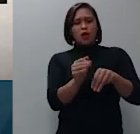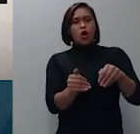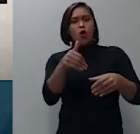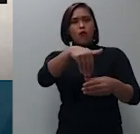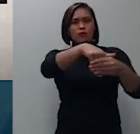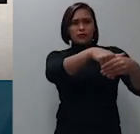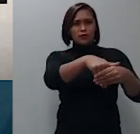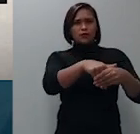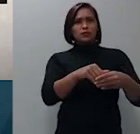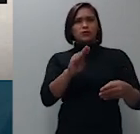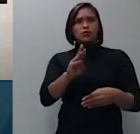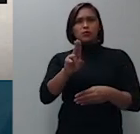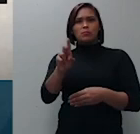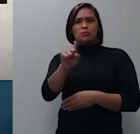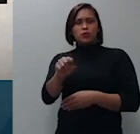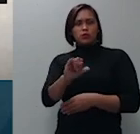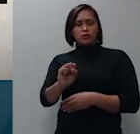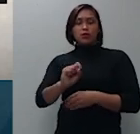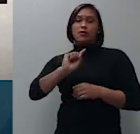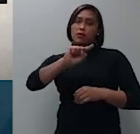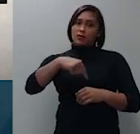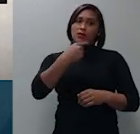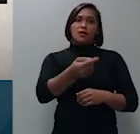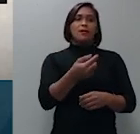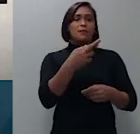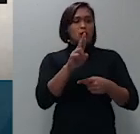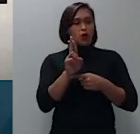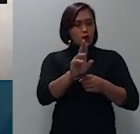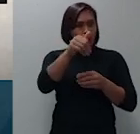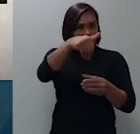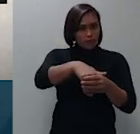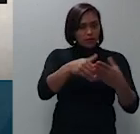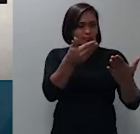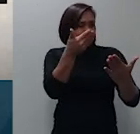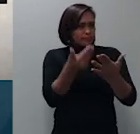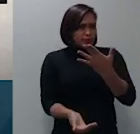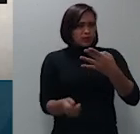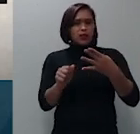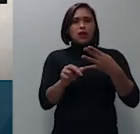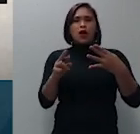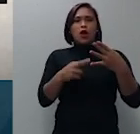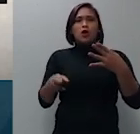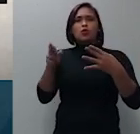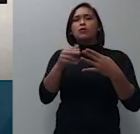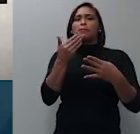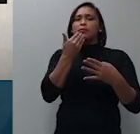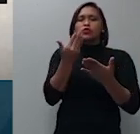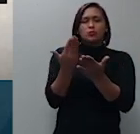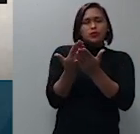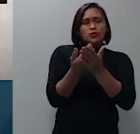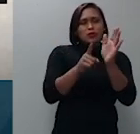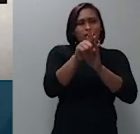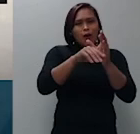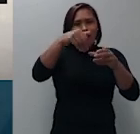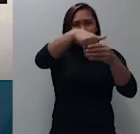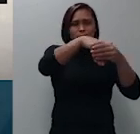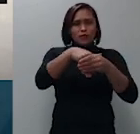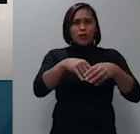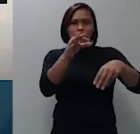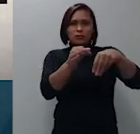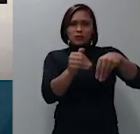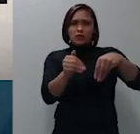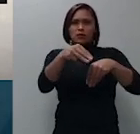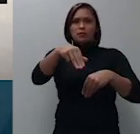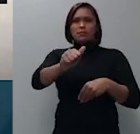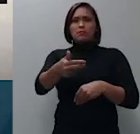após o voto do relator negando o provimento ao recurso especial pediu visto o ministro marco but aguardam os